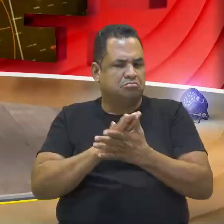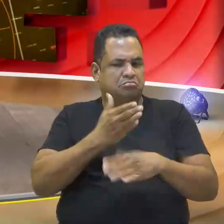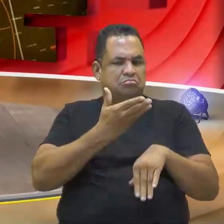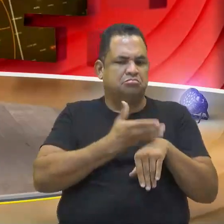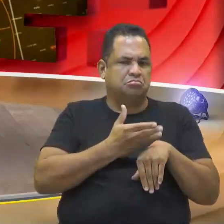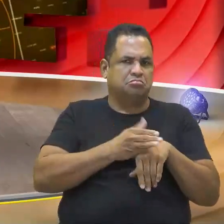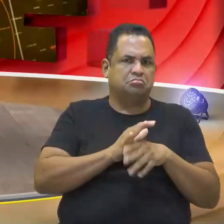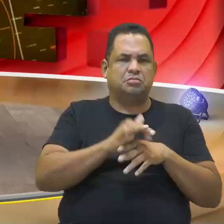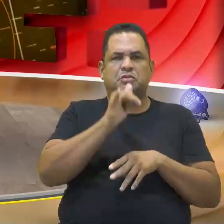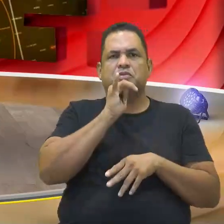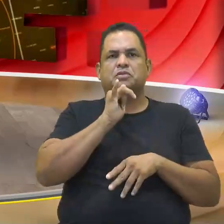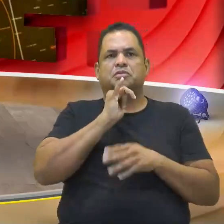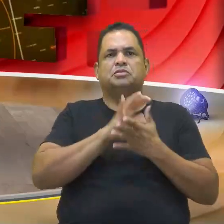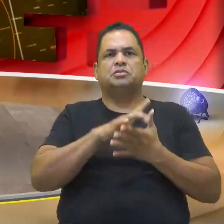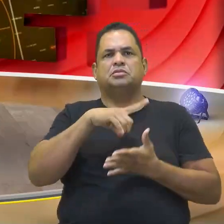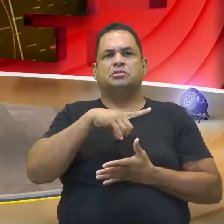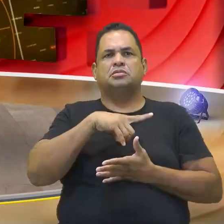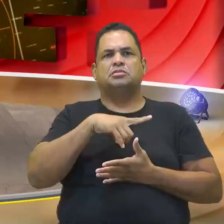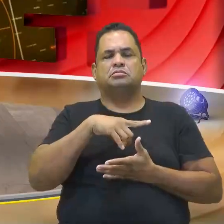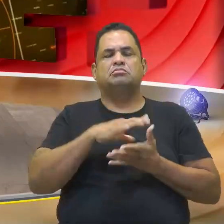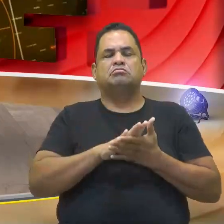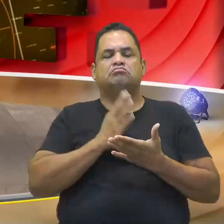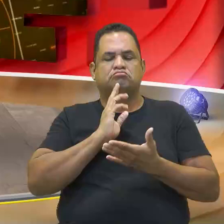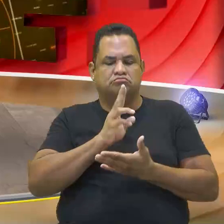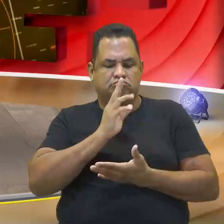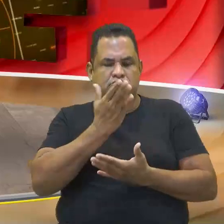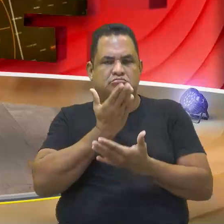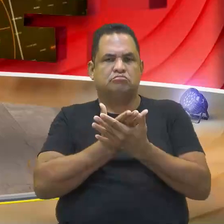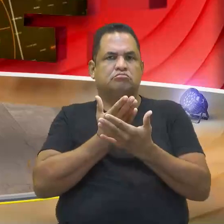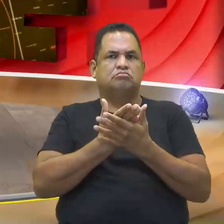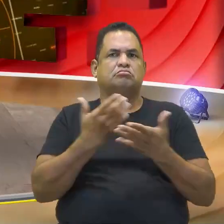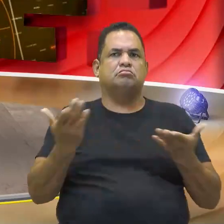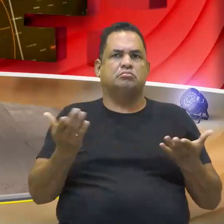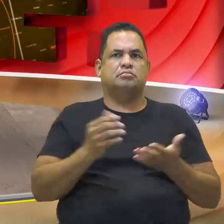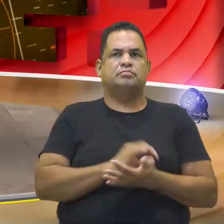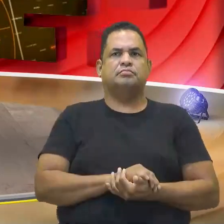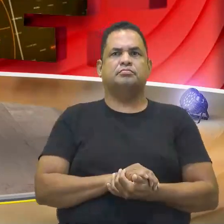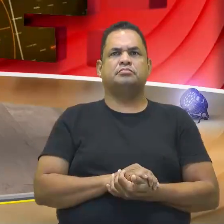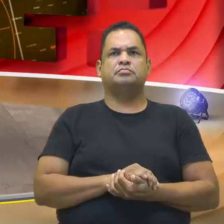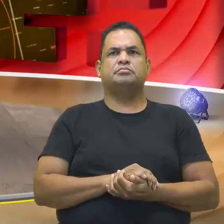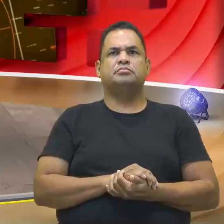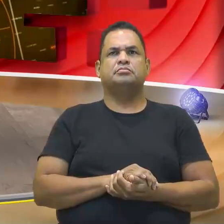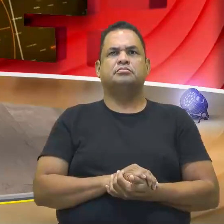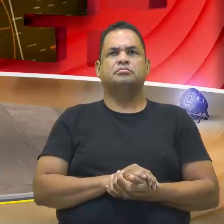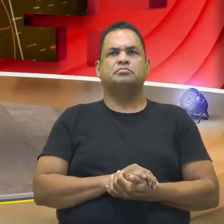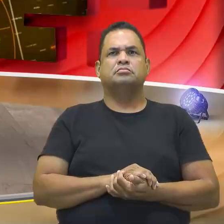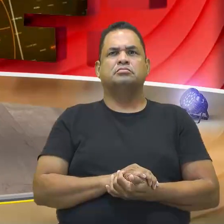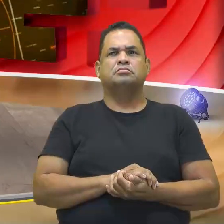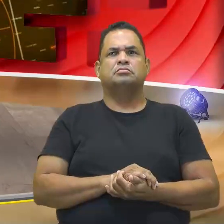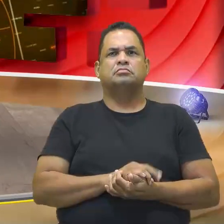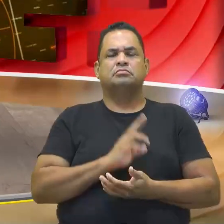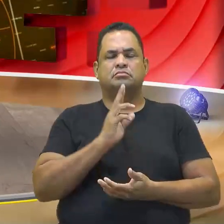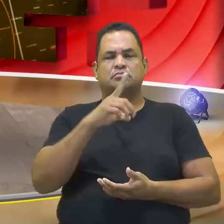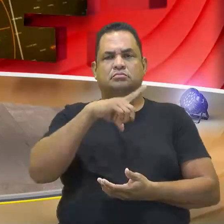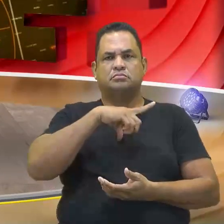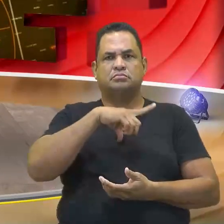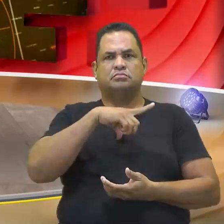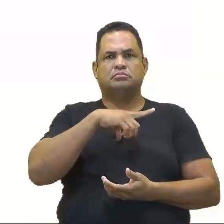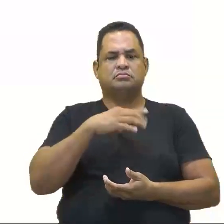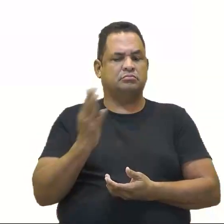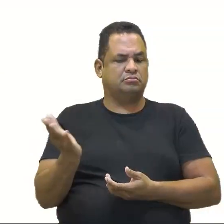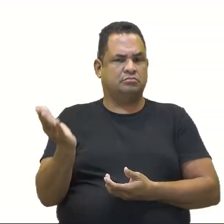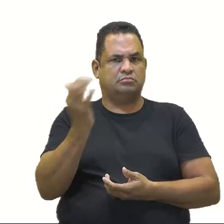exemplos, a gente sempre tem exemplos nas aulas. Vale a pena você refazer, tá? Sempre tem. Sempre tem. Vamos lá, então.